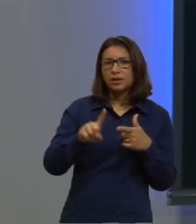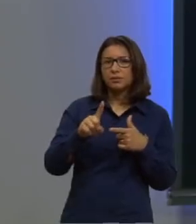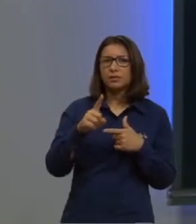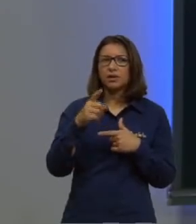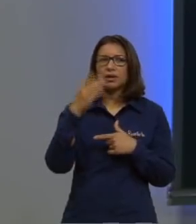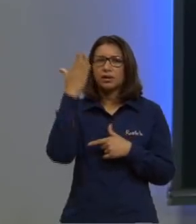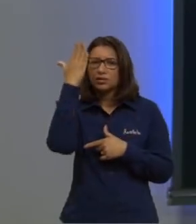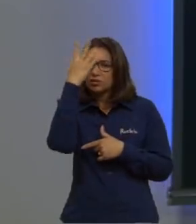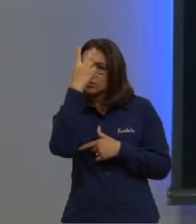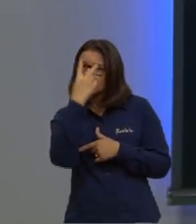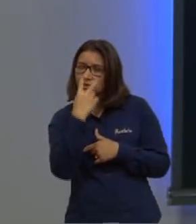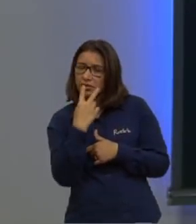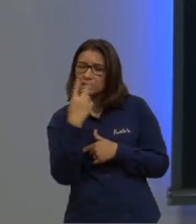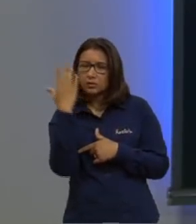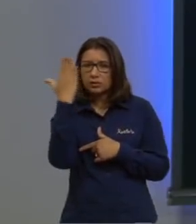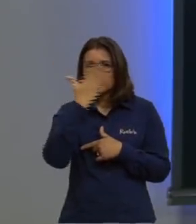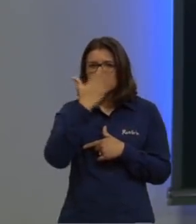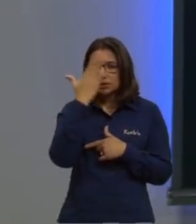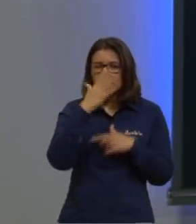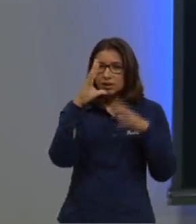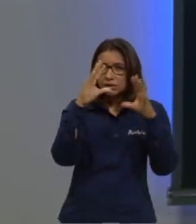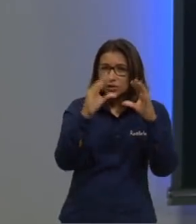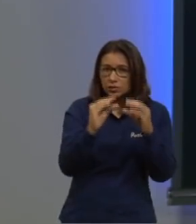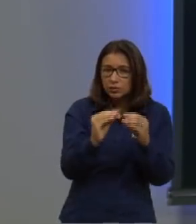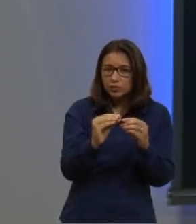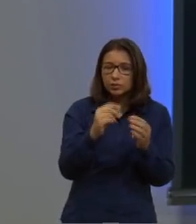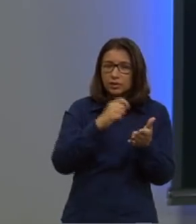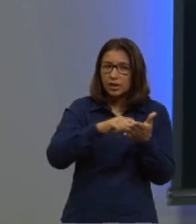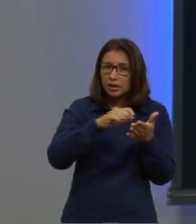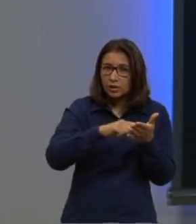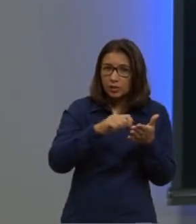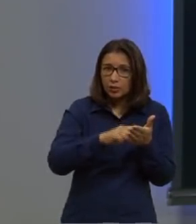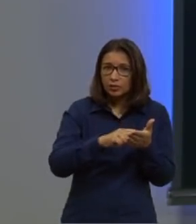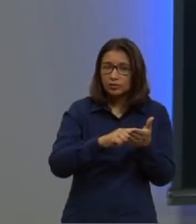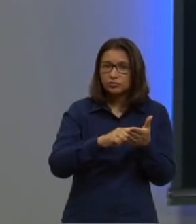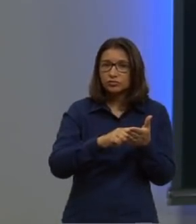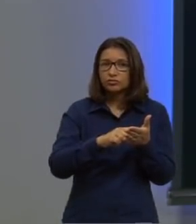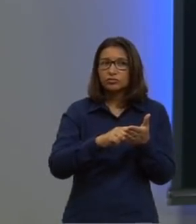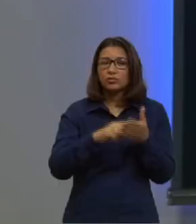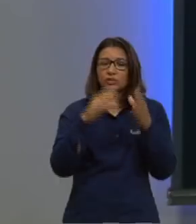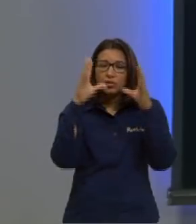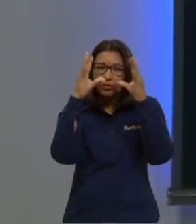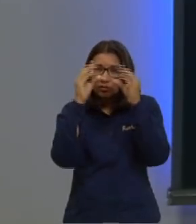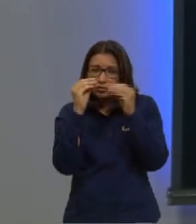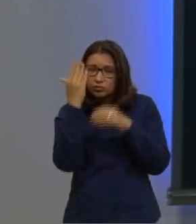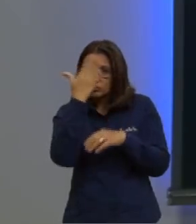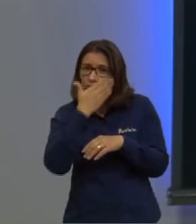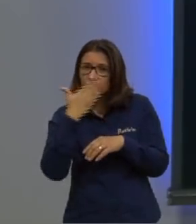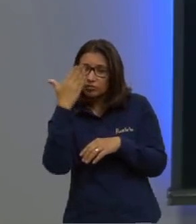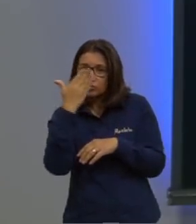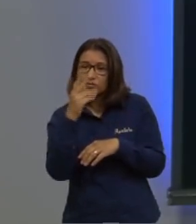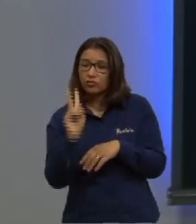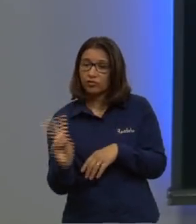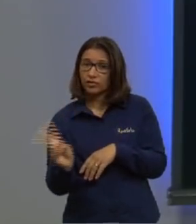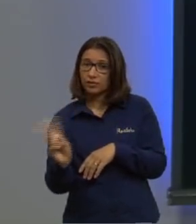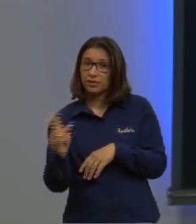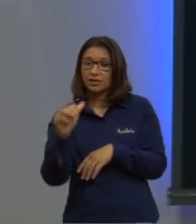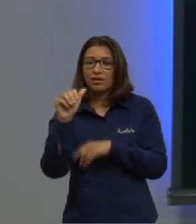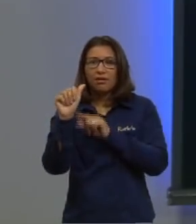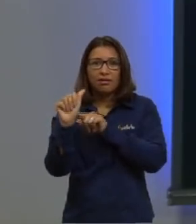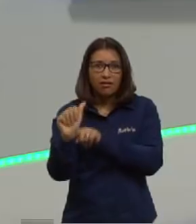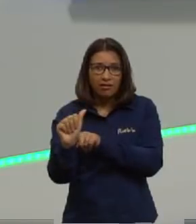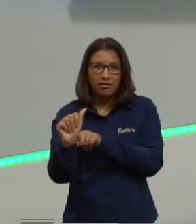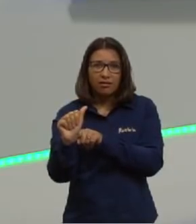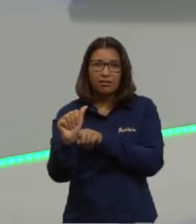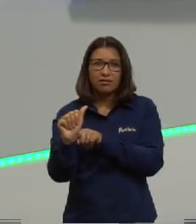noturna. Então, gravem aí, anota aí bem grande, cegueira noturna, vitamina A. São aquelas